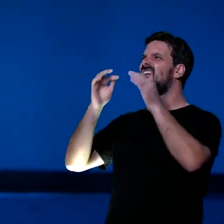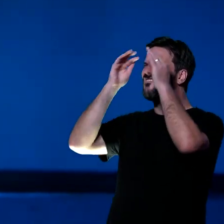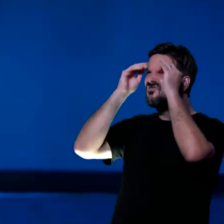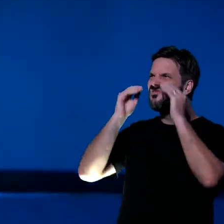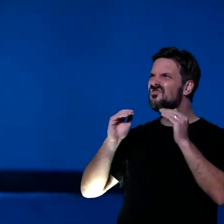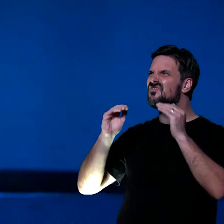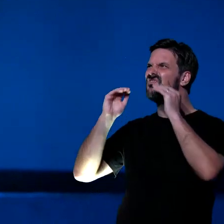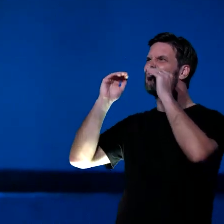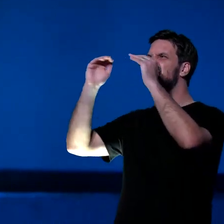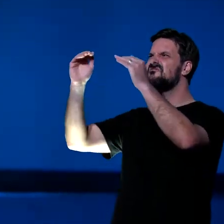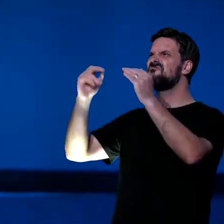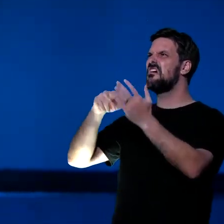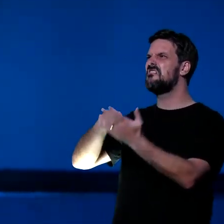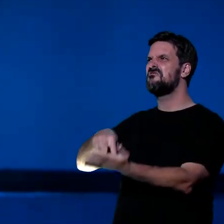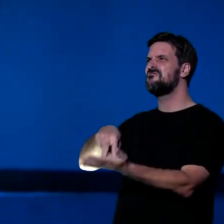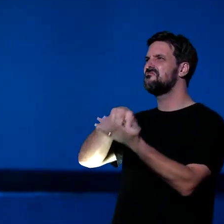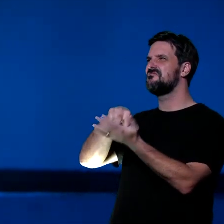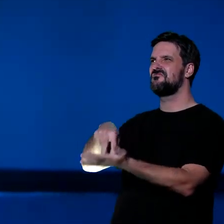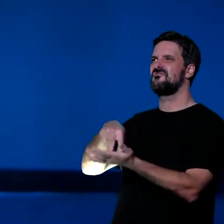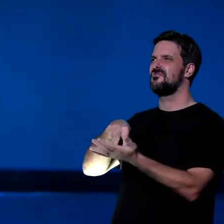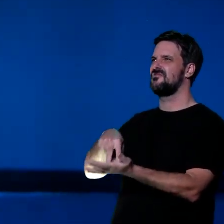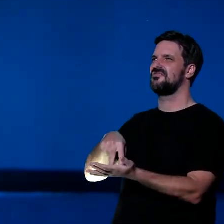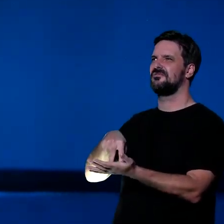firme, inabalável, com o Senhor,